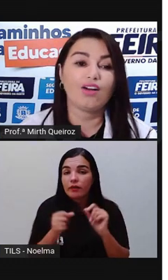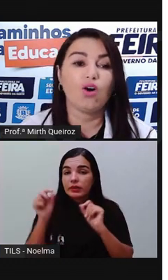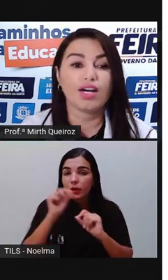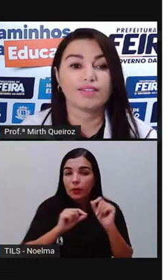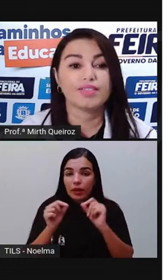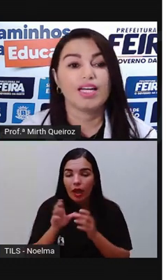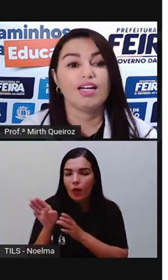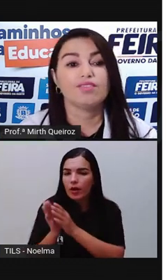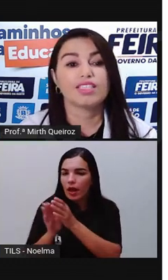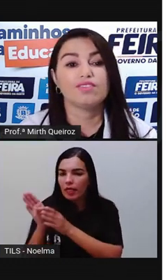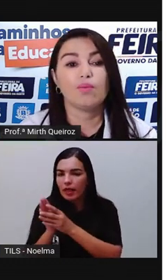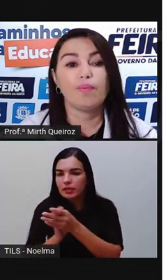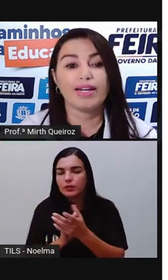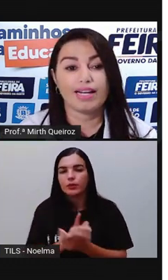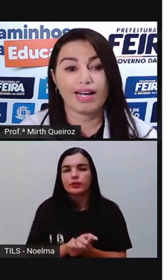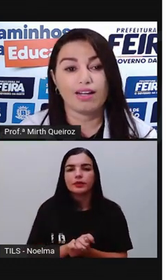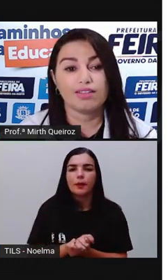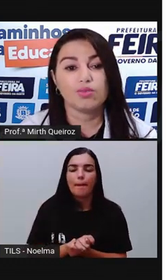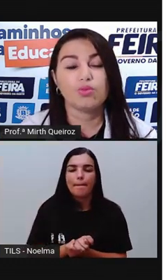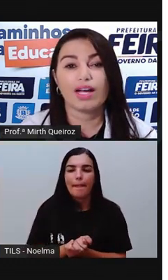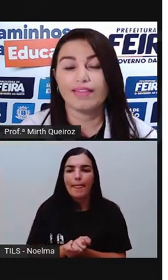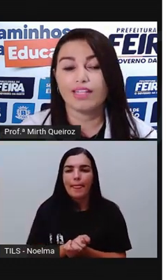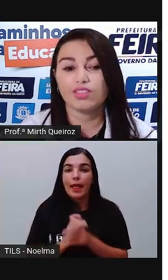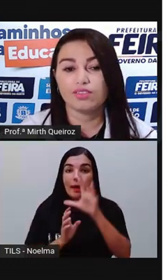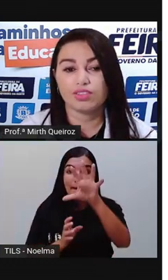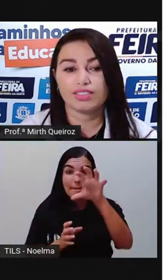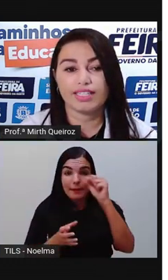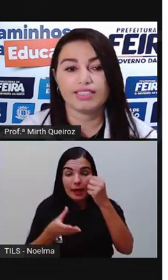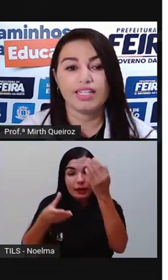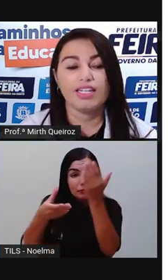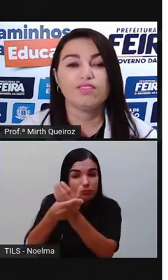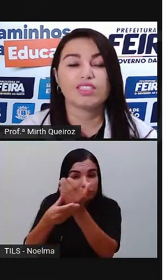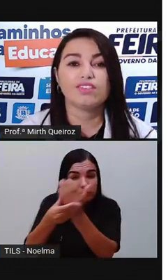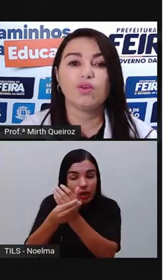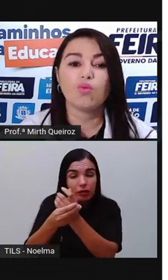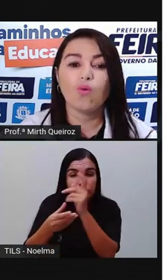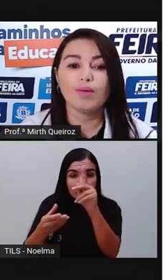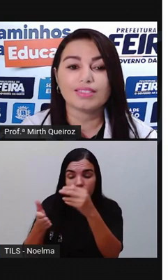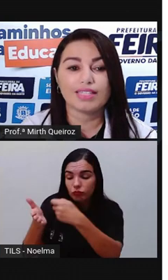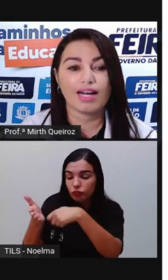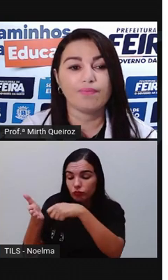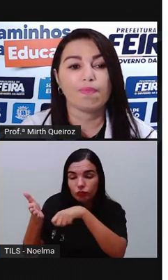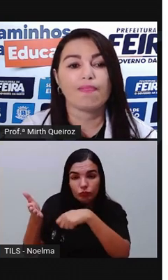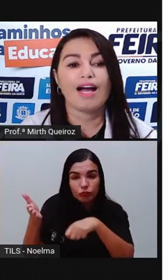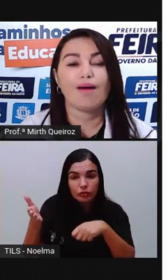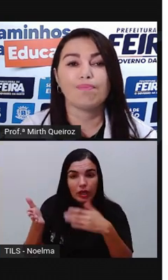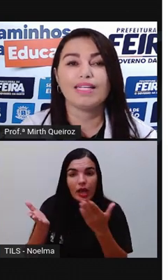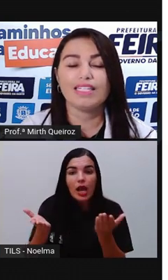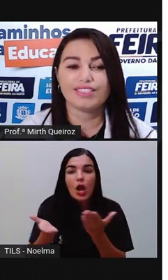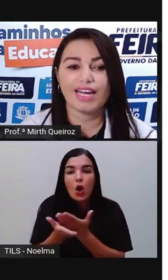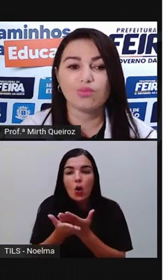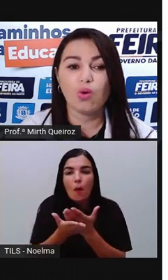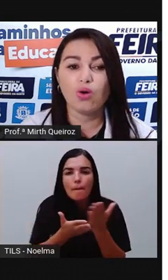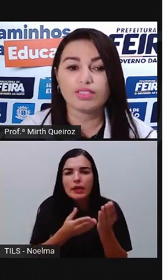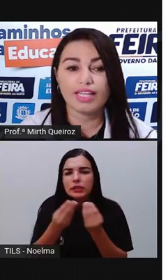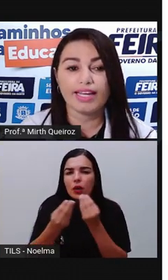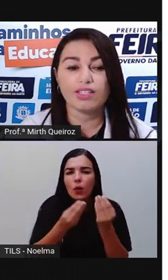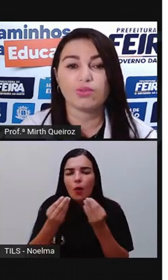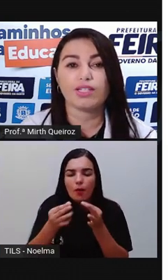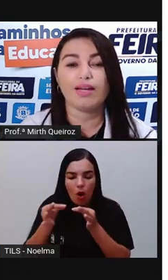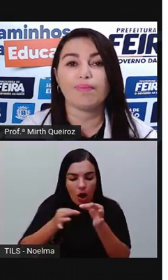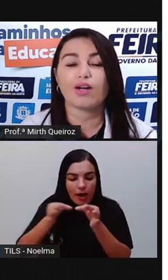Agora, vocês vão pegar o caderno de vocês e vocês vão começar a planejar um